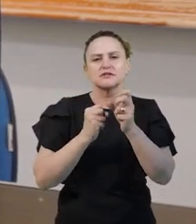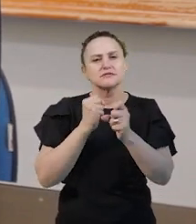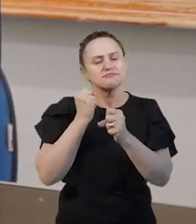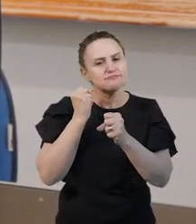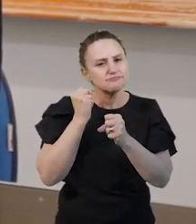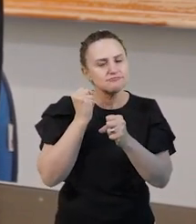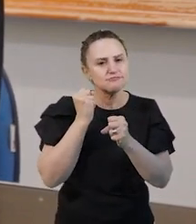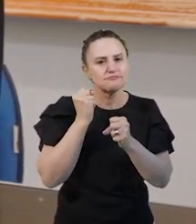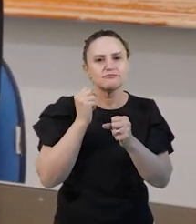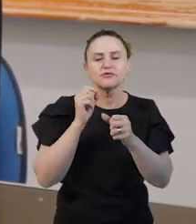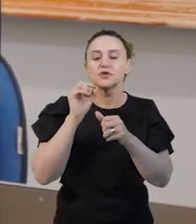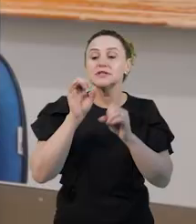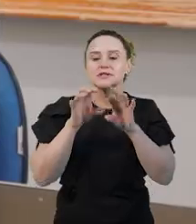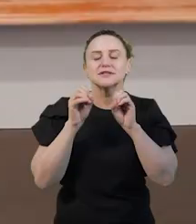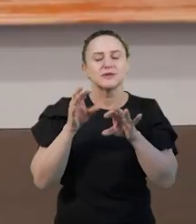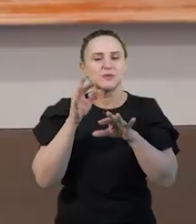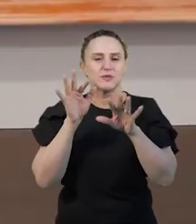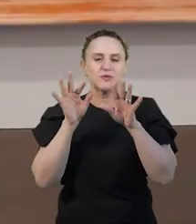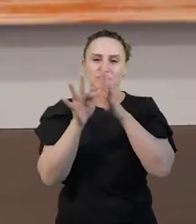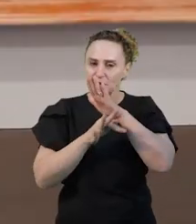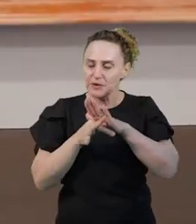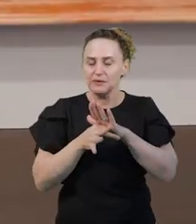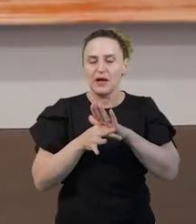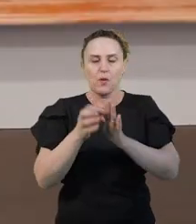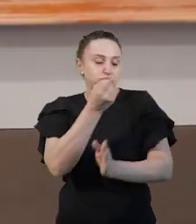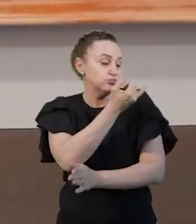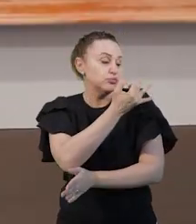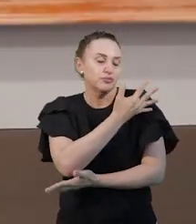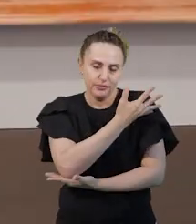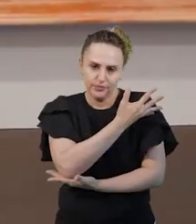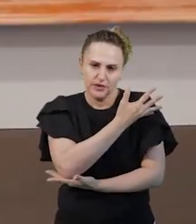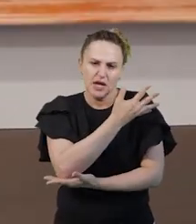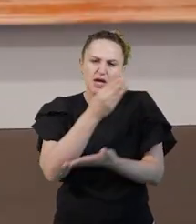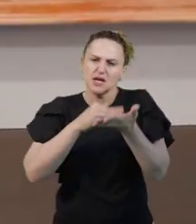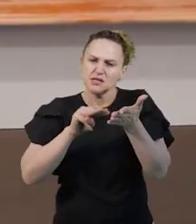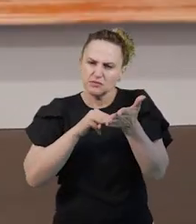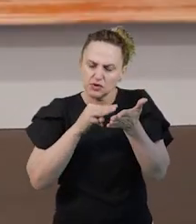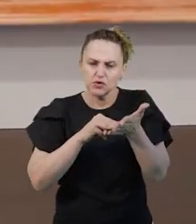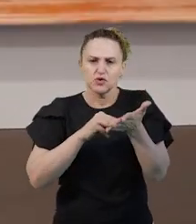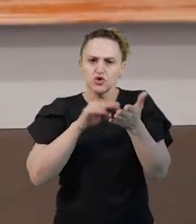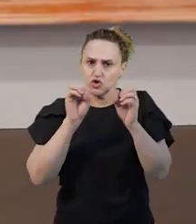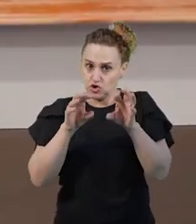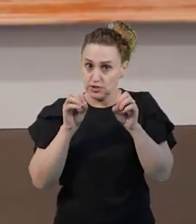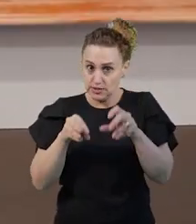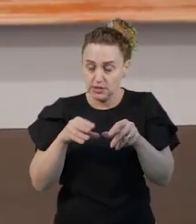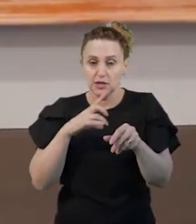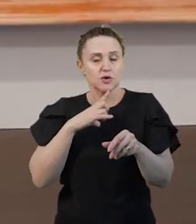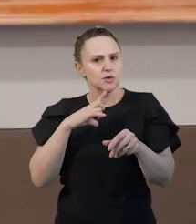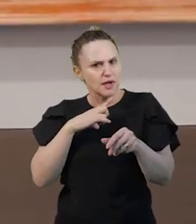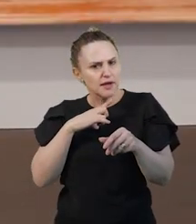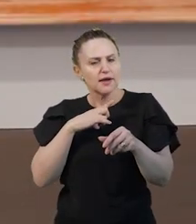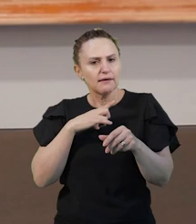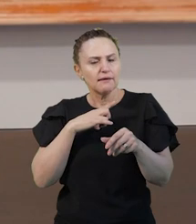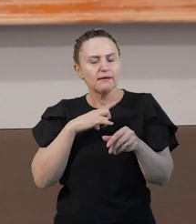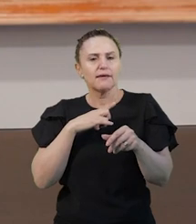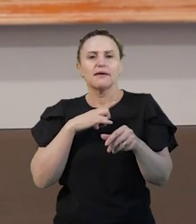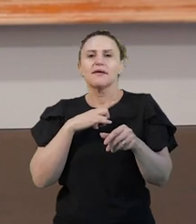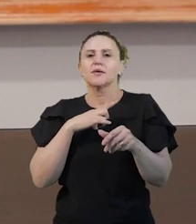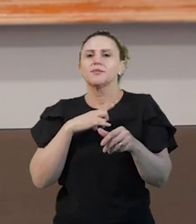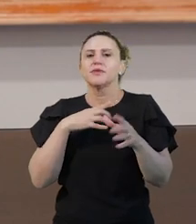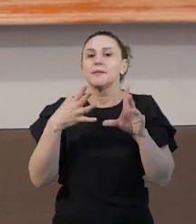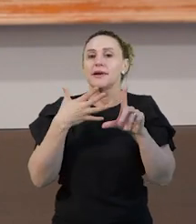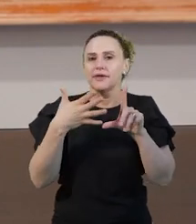ensino fundamental. A metodologia de ensino da nossa disciplina será, então, ministrada na